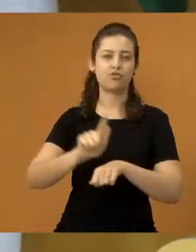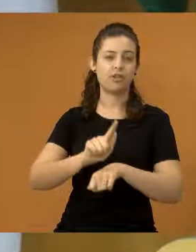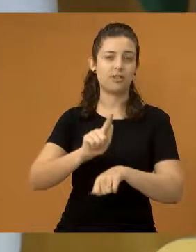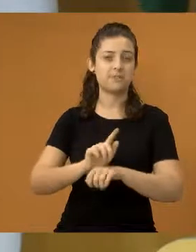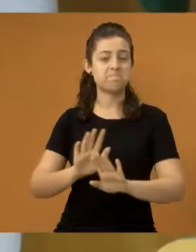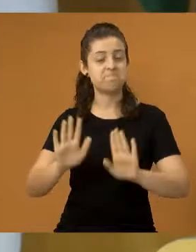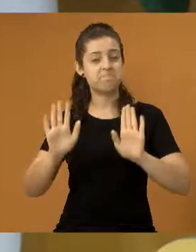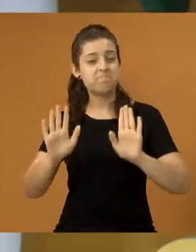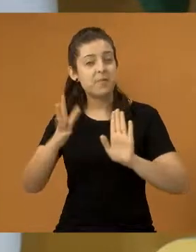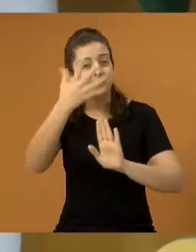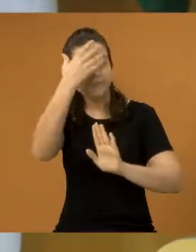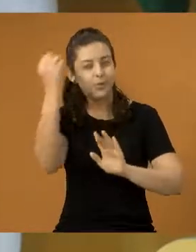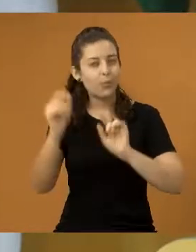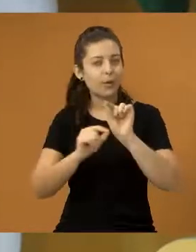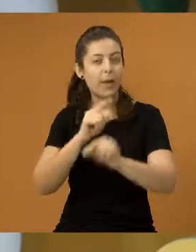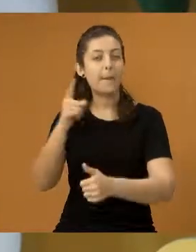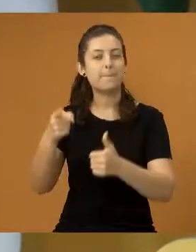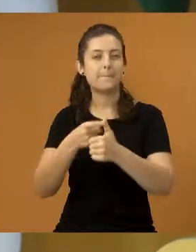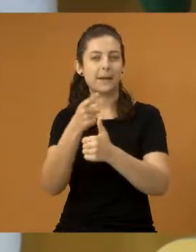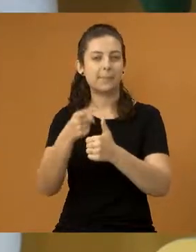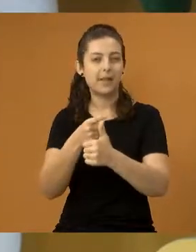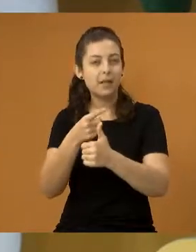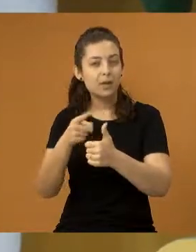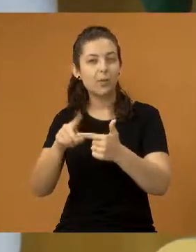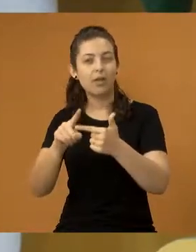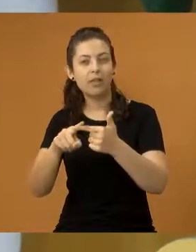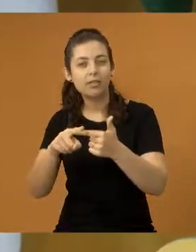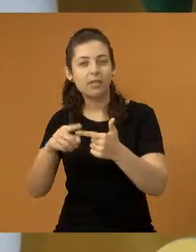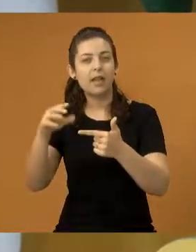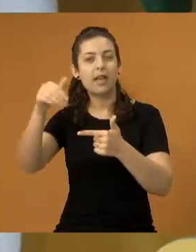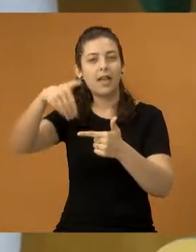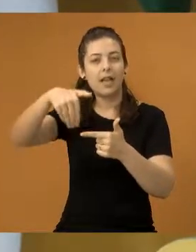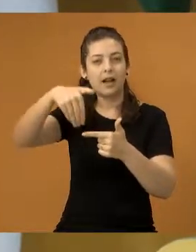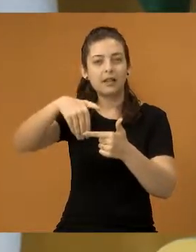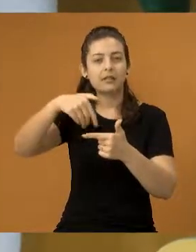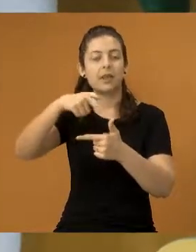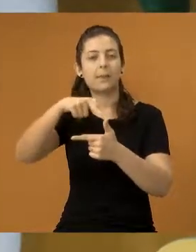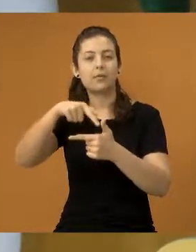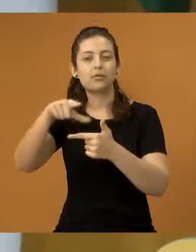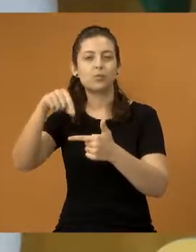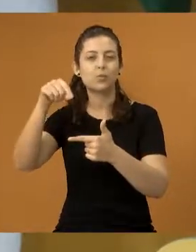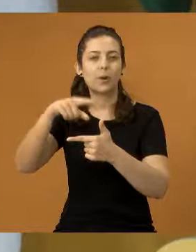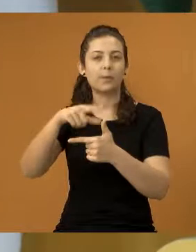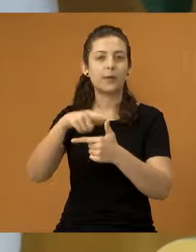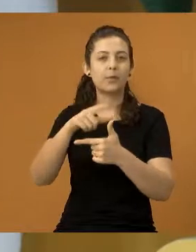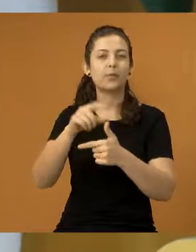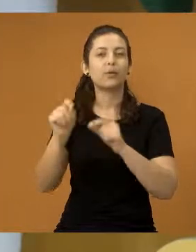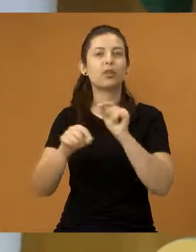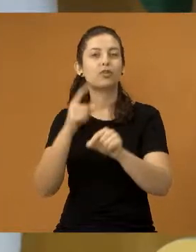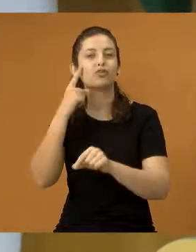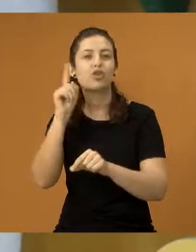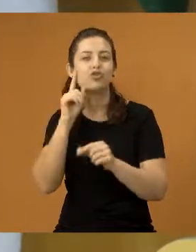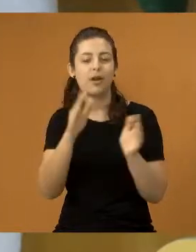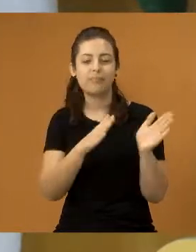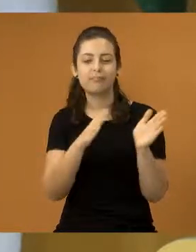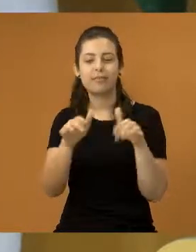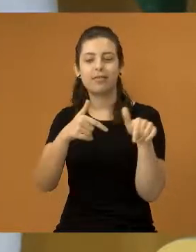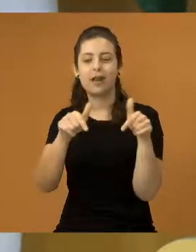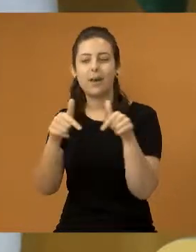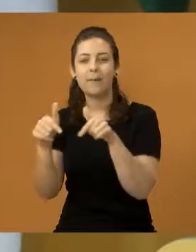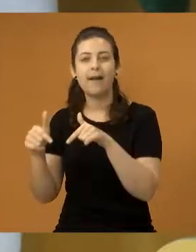candidatos. E tem que esquecer que, antes de pensar na eleição de 2020, tem que fazer a lição do dia a dia aí.